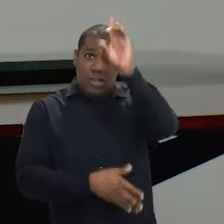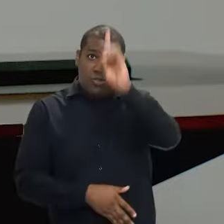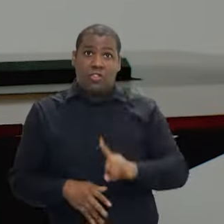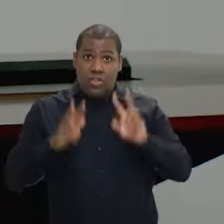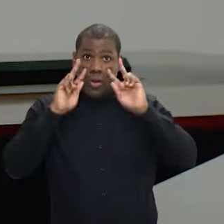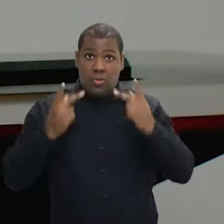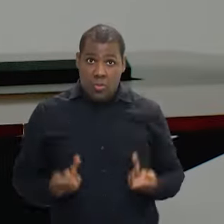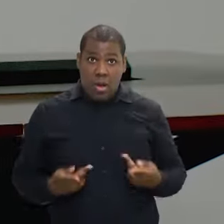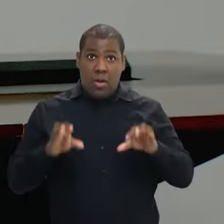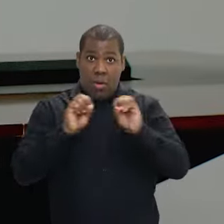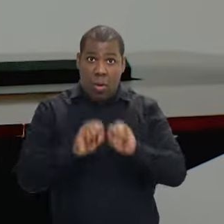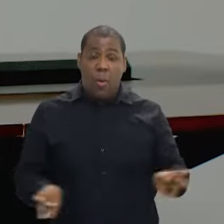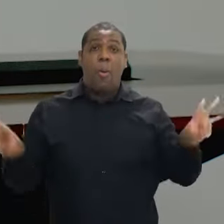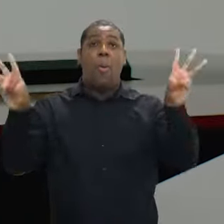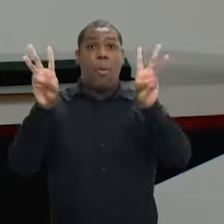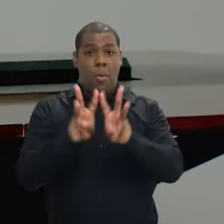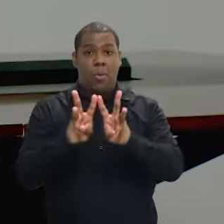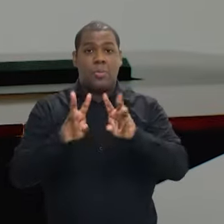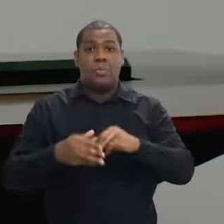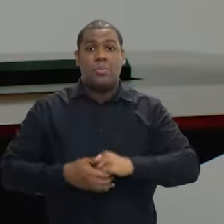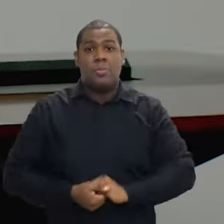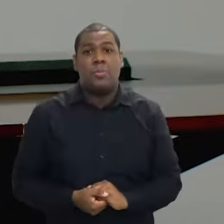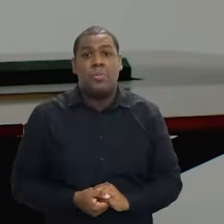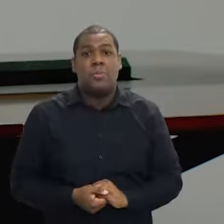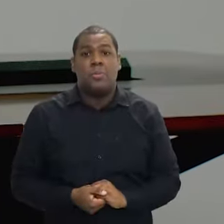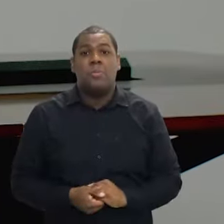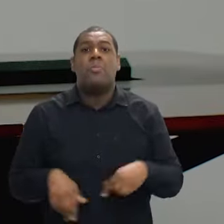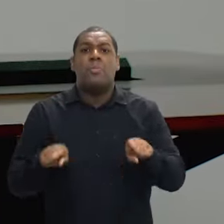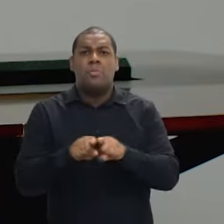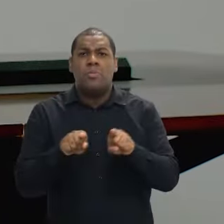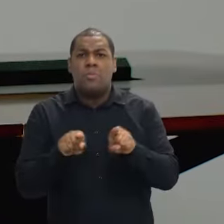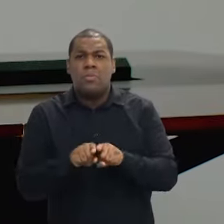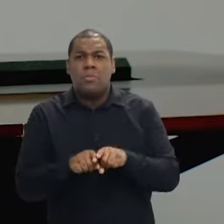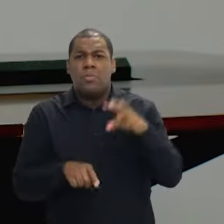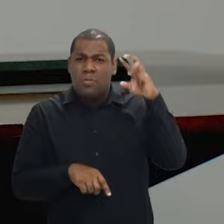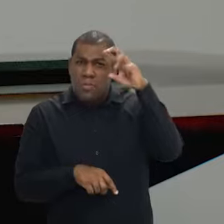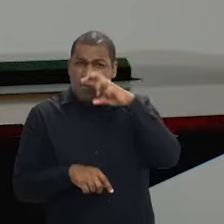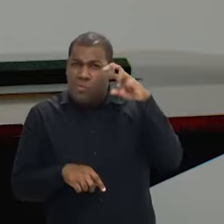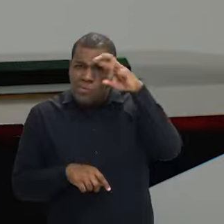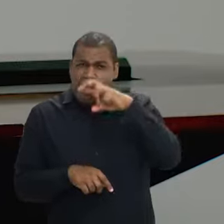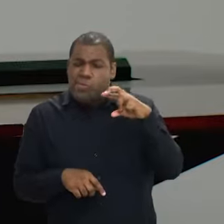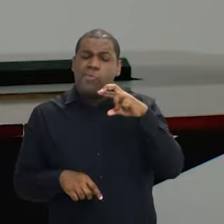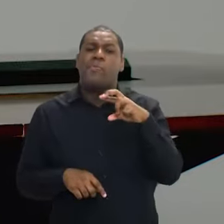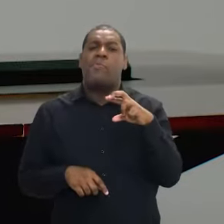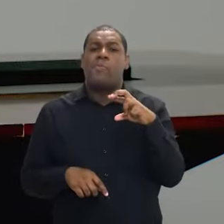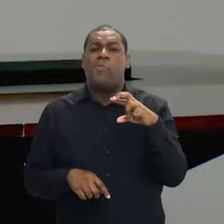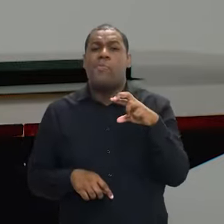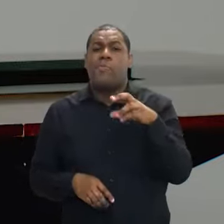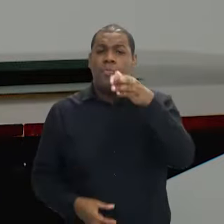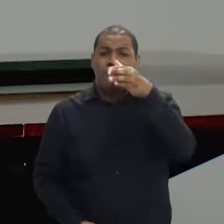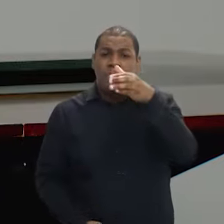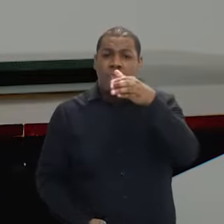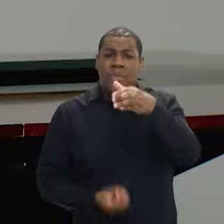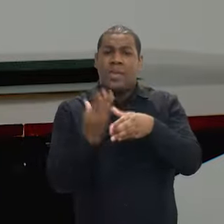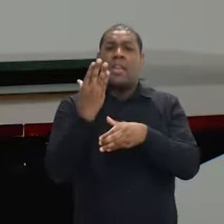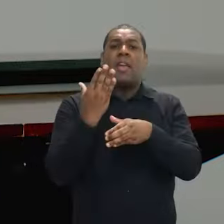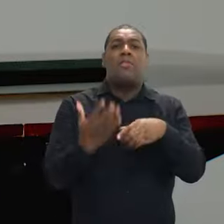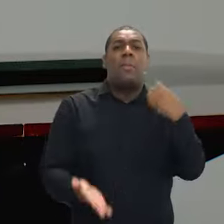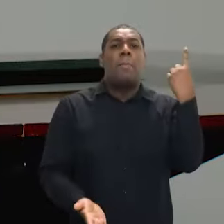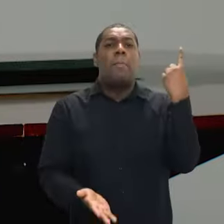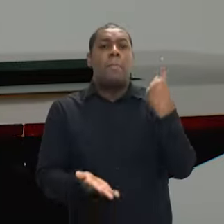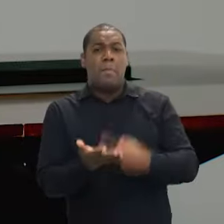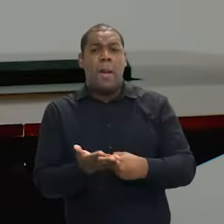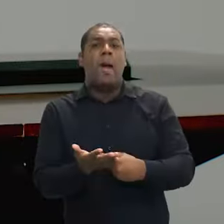sobre as políticas de direitos humanos. E nós também monitoramos a implementação dos